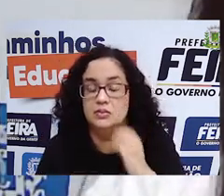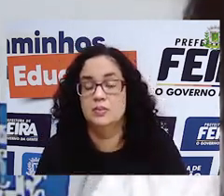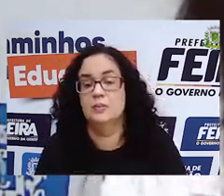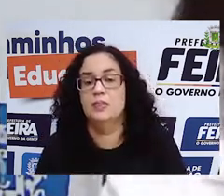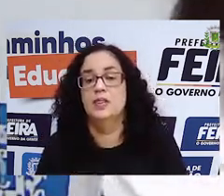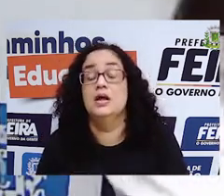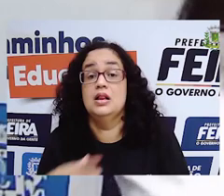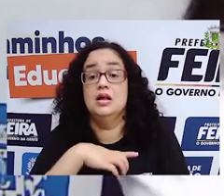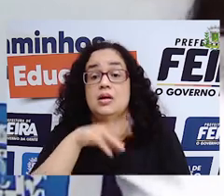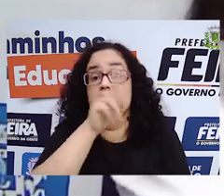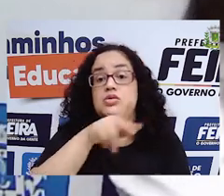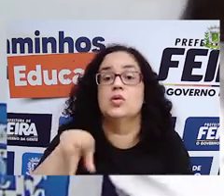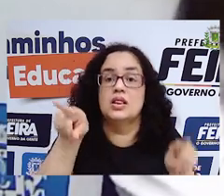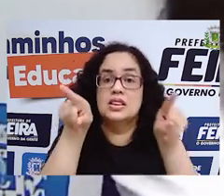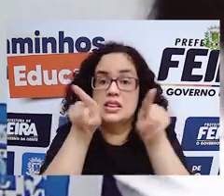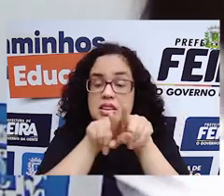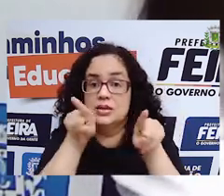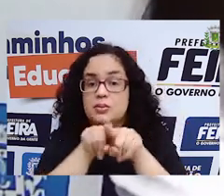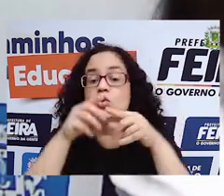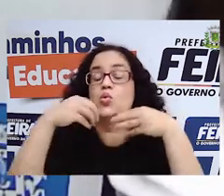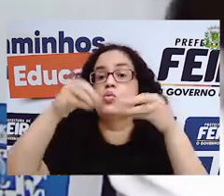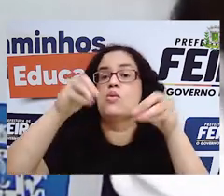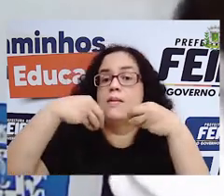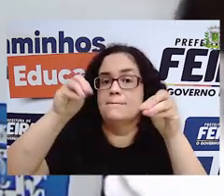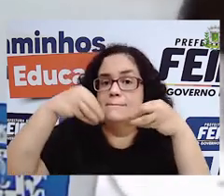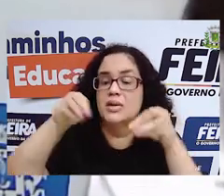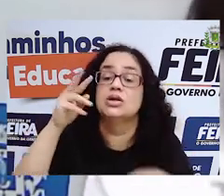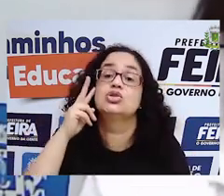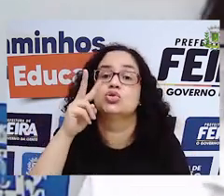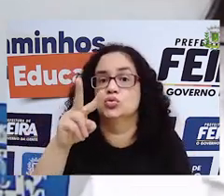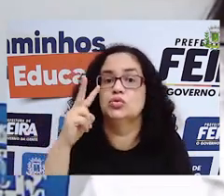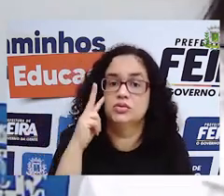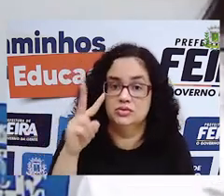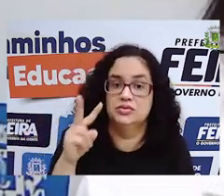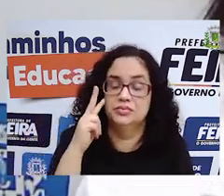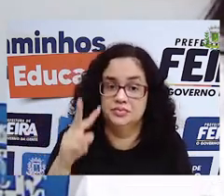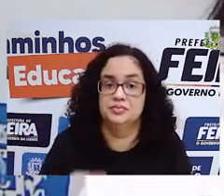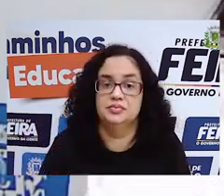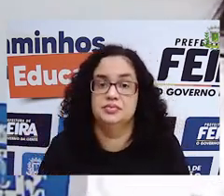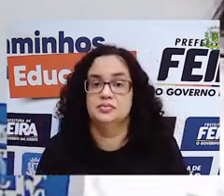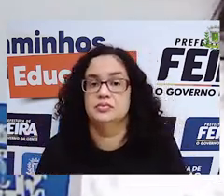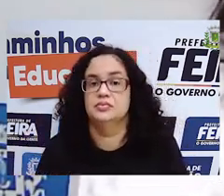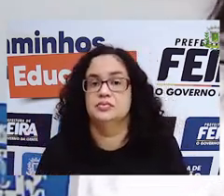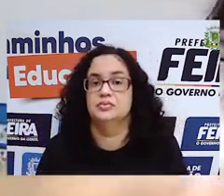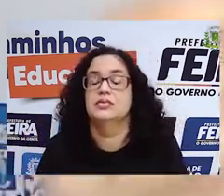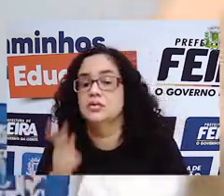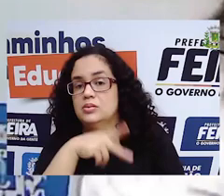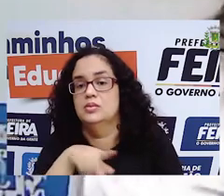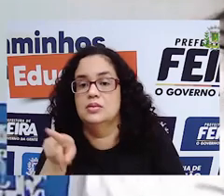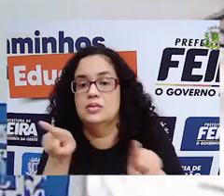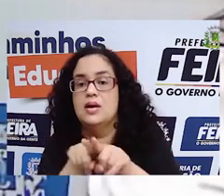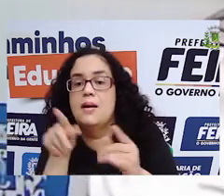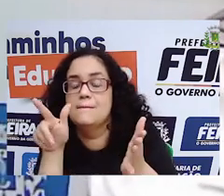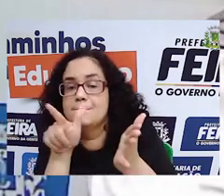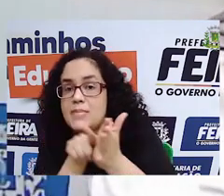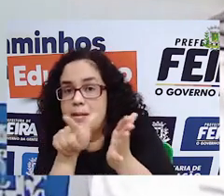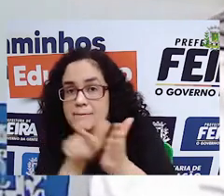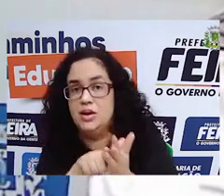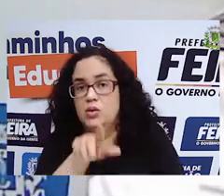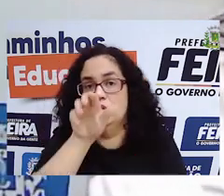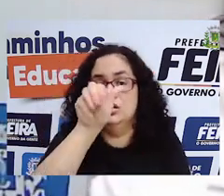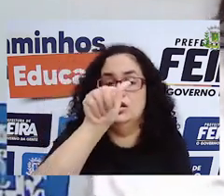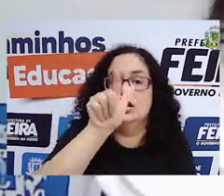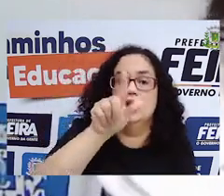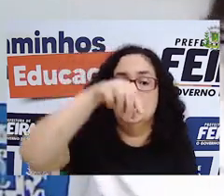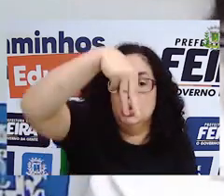A Pró tem também o plástico, tá vendo? A Pró tem também, ó, a